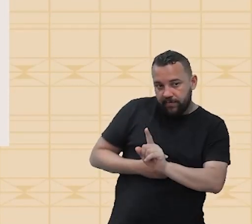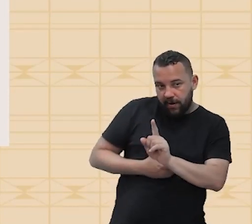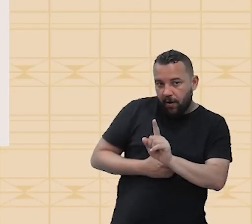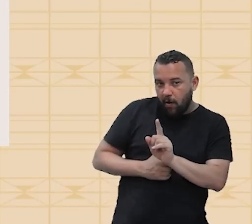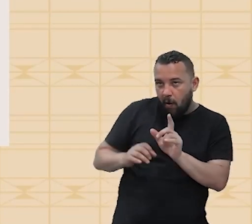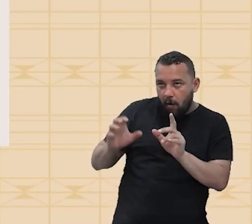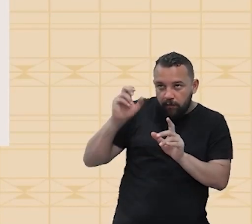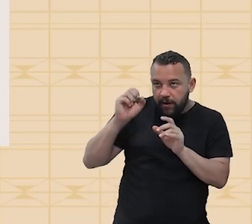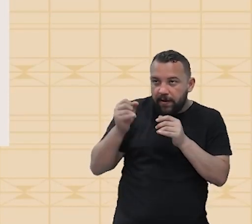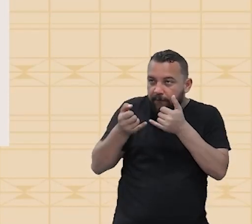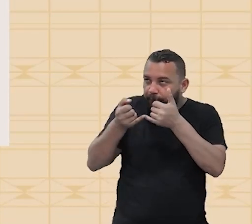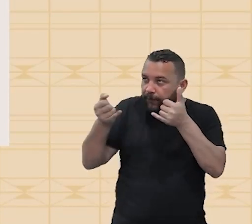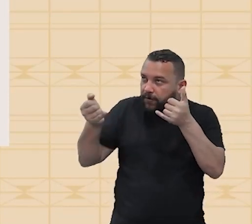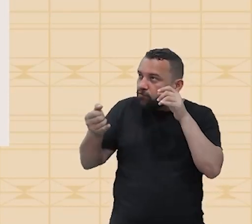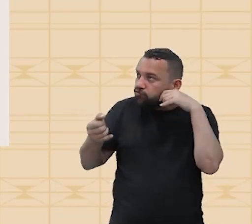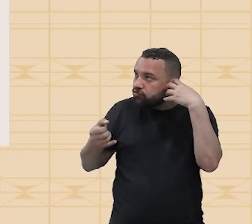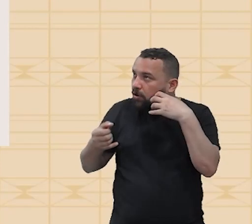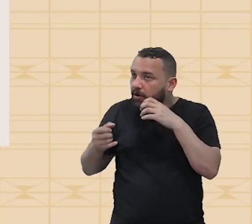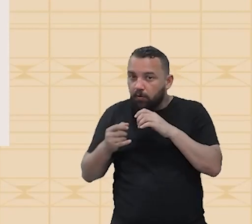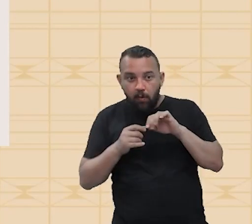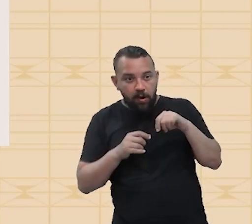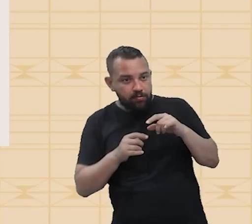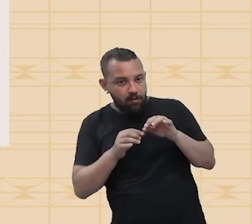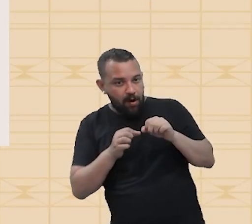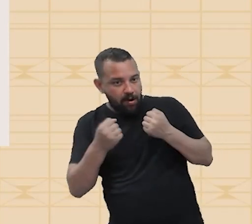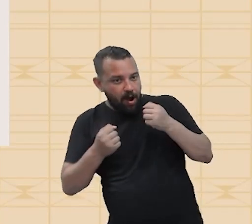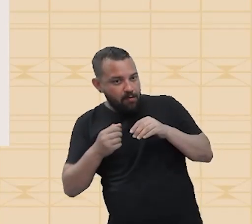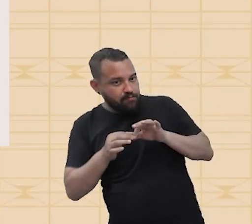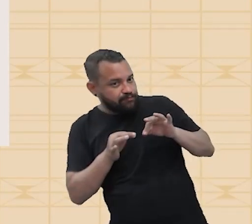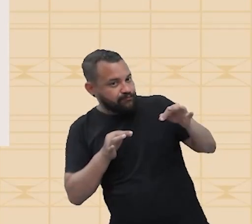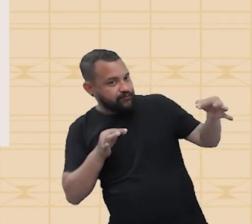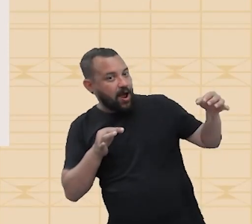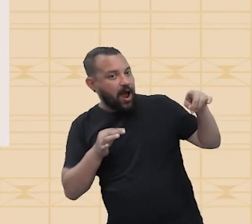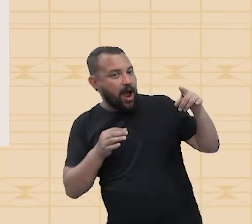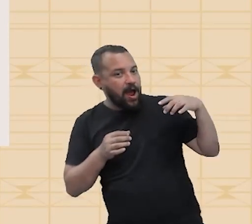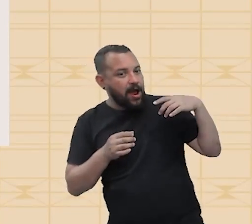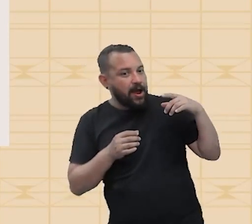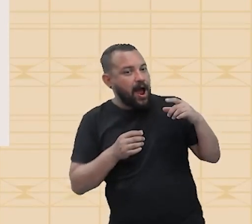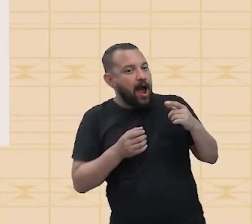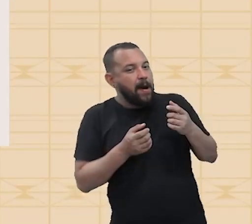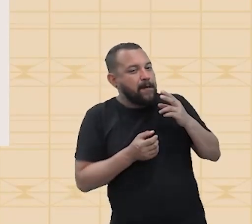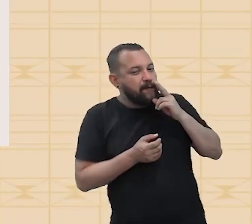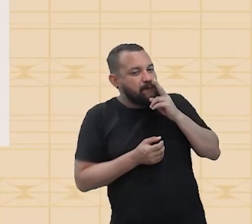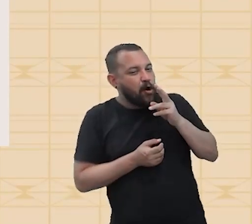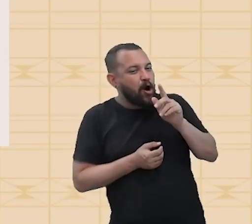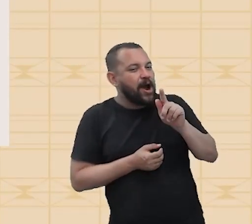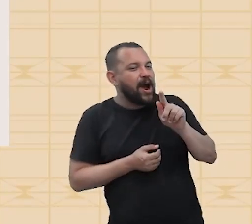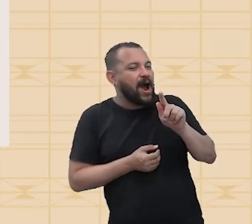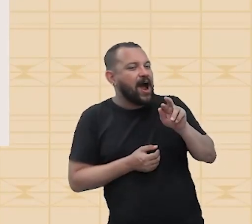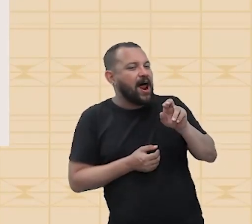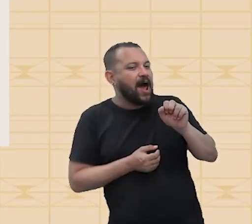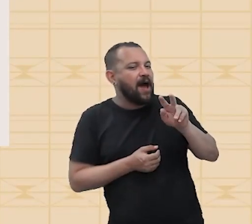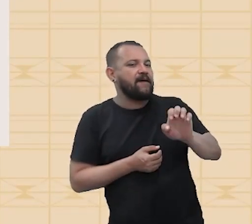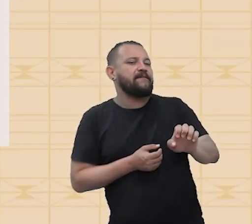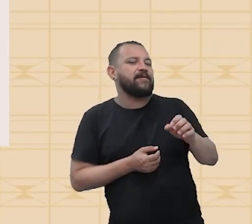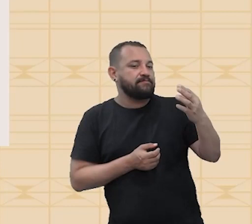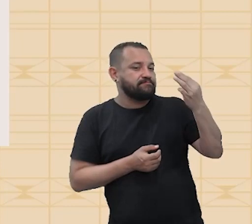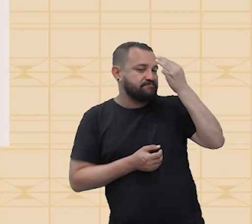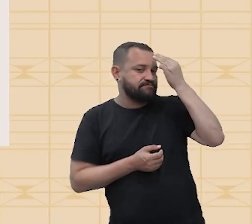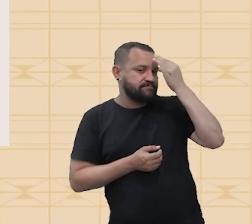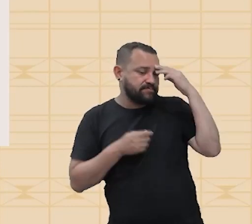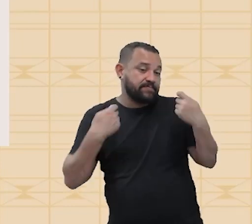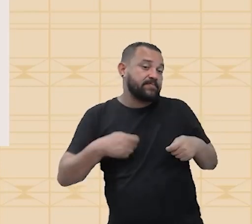mais agudo. E quando ele se afasta, o som, ele reduz a sua frequência, ficando grave. Grava isso, porque a gente vai